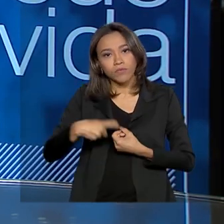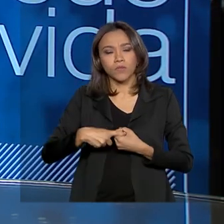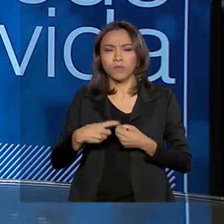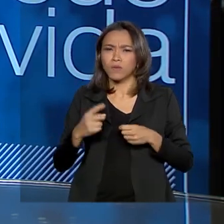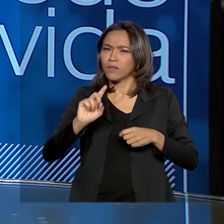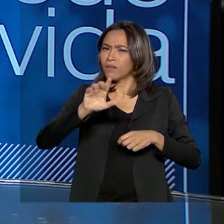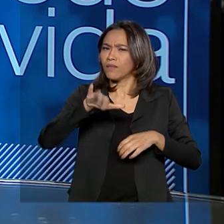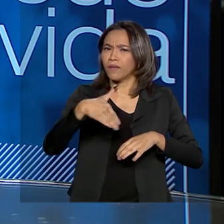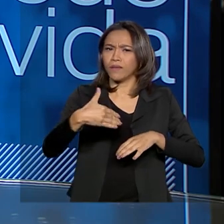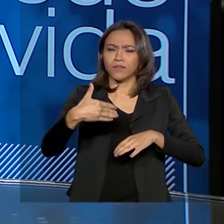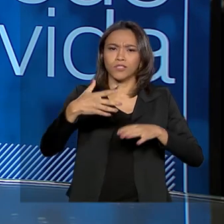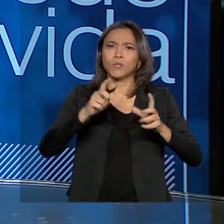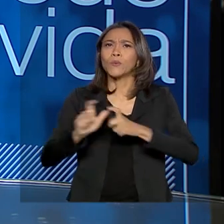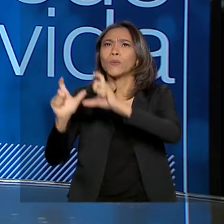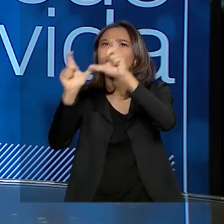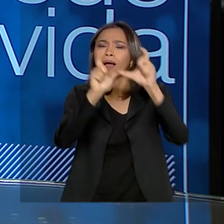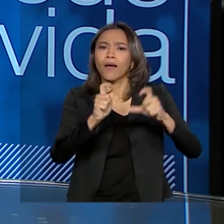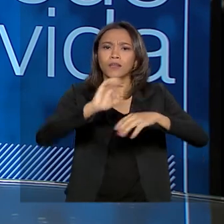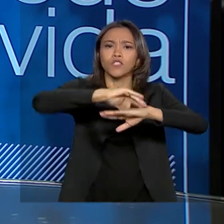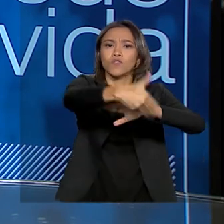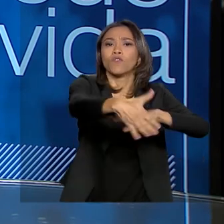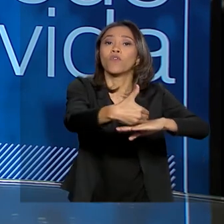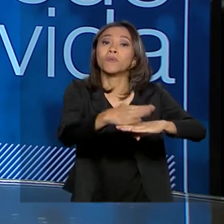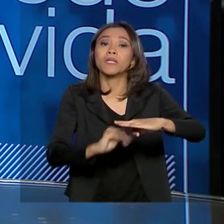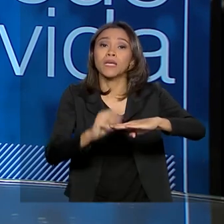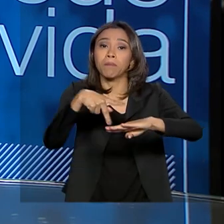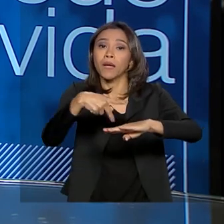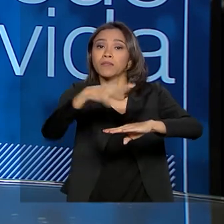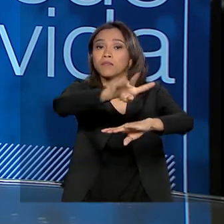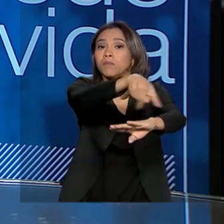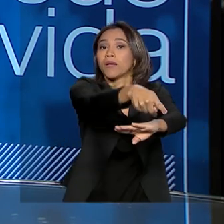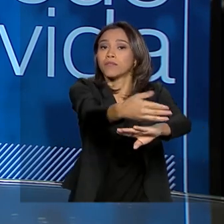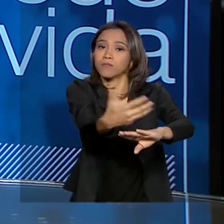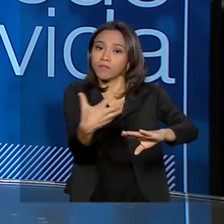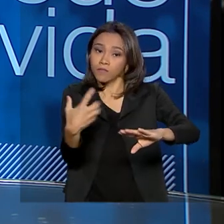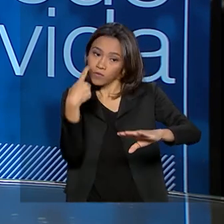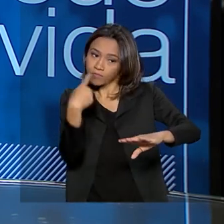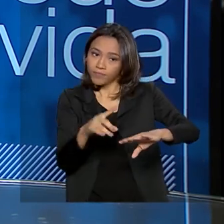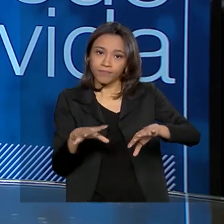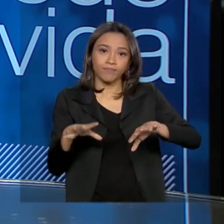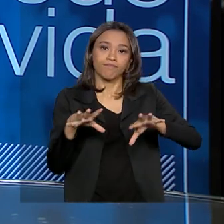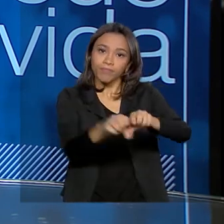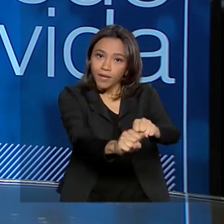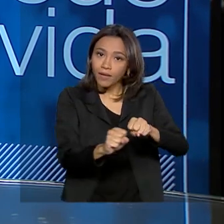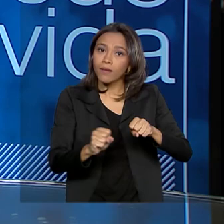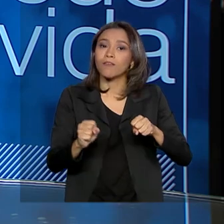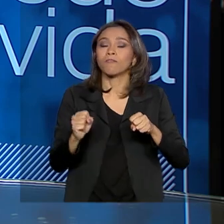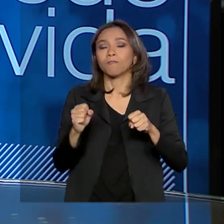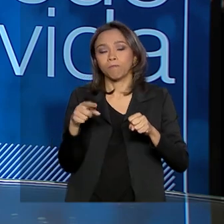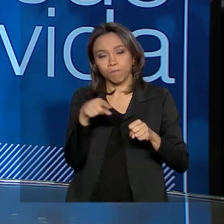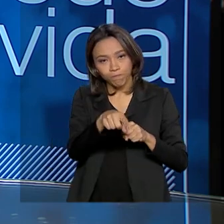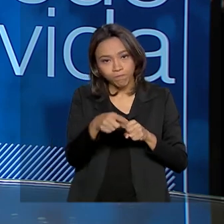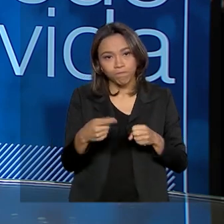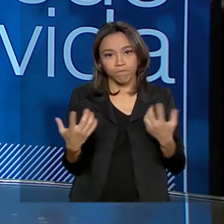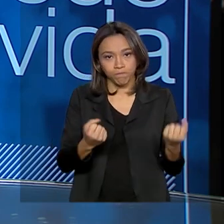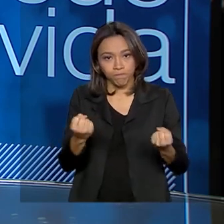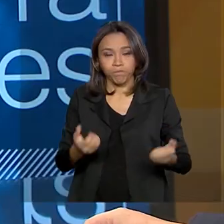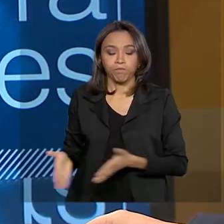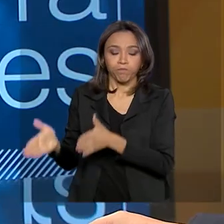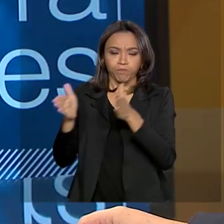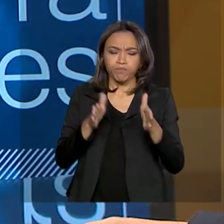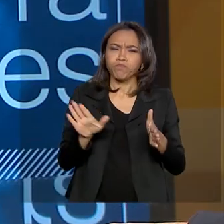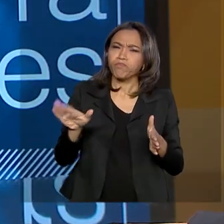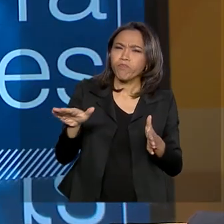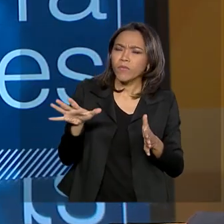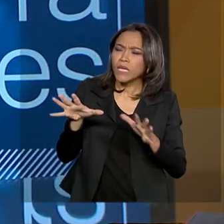e diversificando, inclusive, os pontos de atuação e de apreensão dessas, desses ilícitos. E por falar em